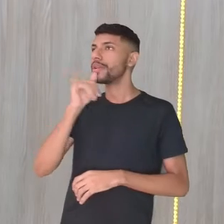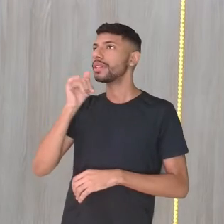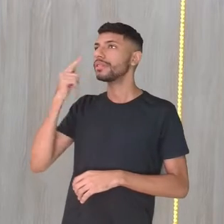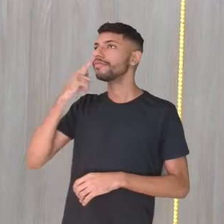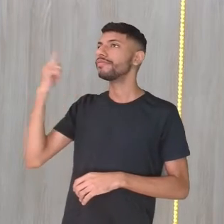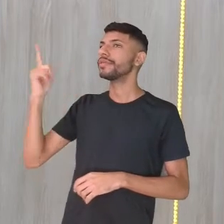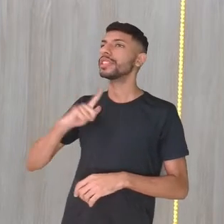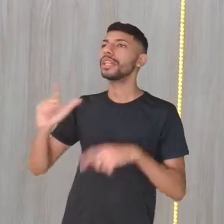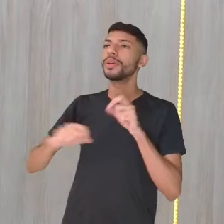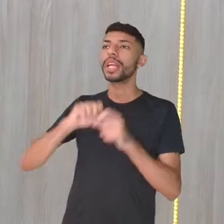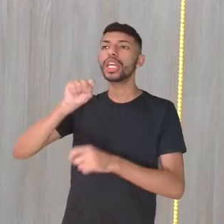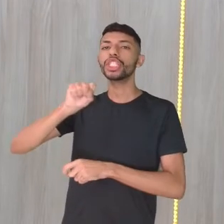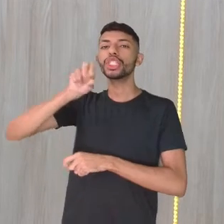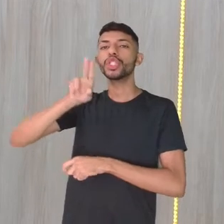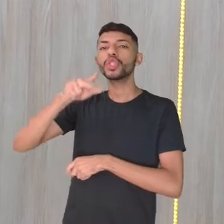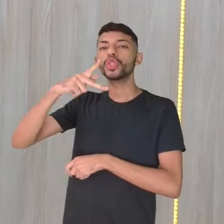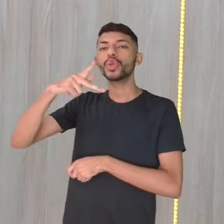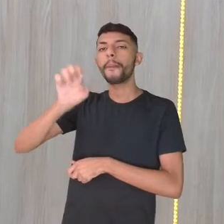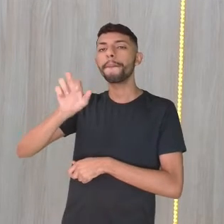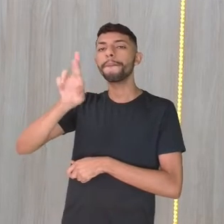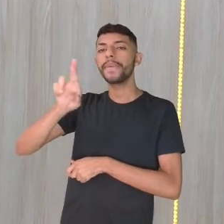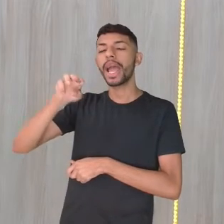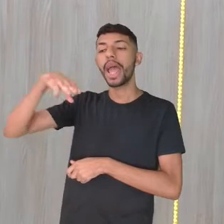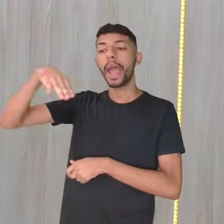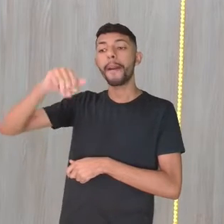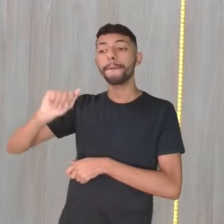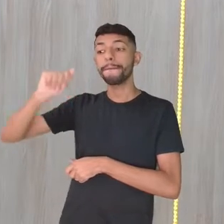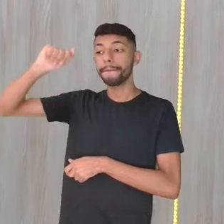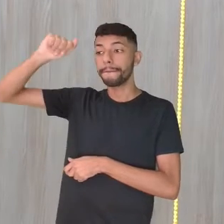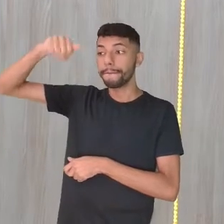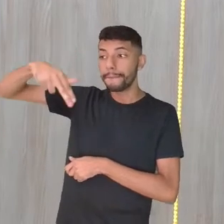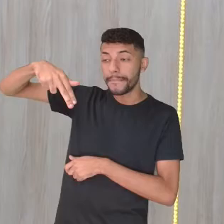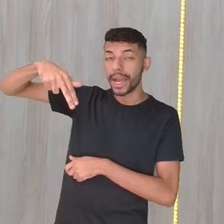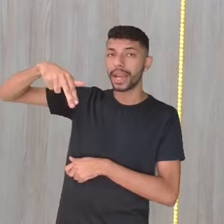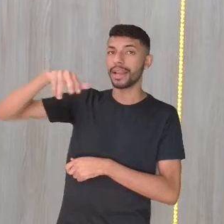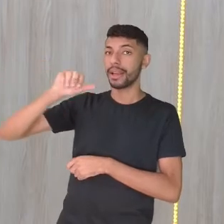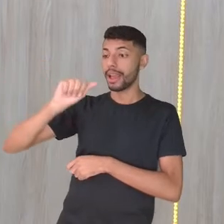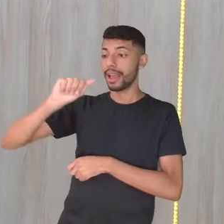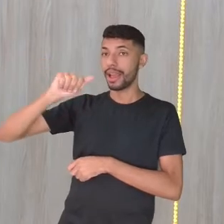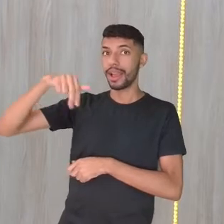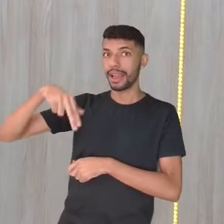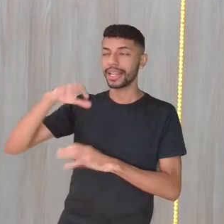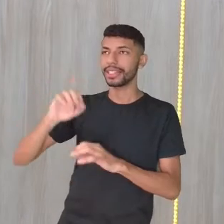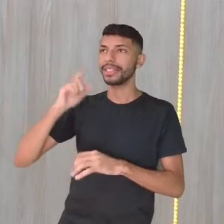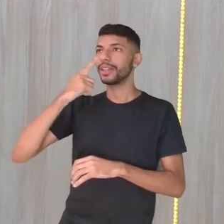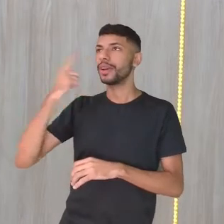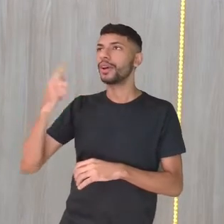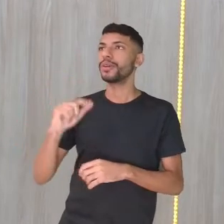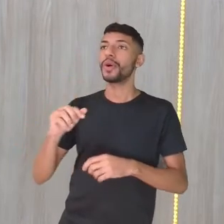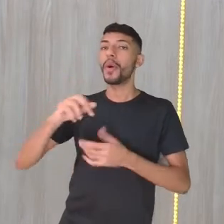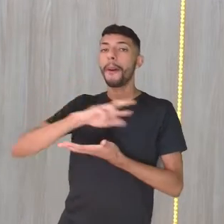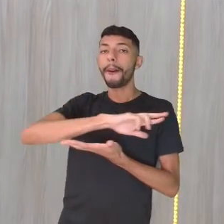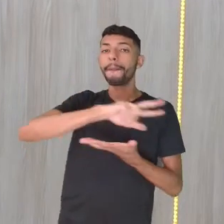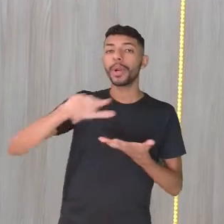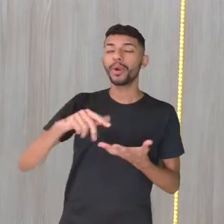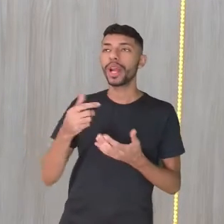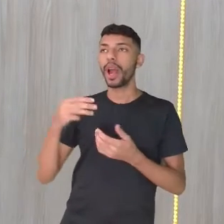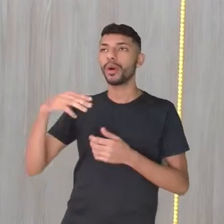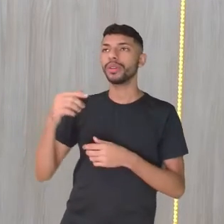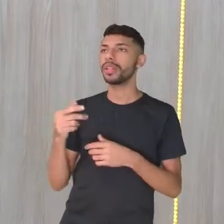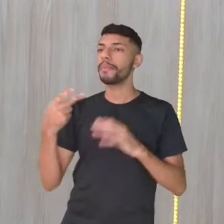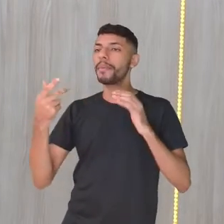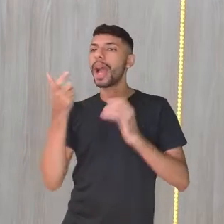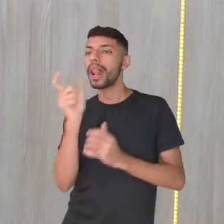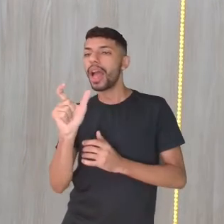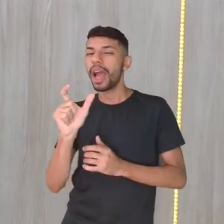né? Super, de super, né? E man, de homem no singular. O plural de homem no singular é com E. No singular é com